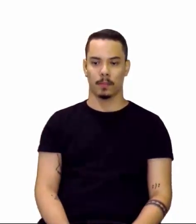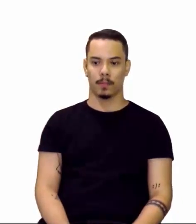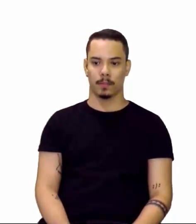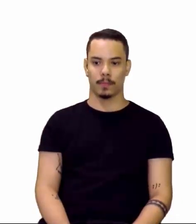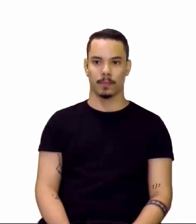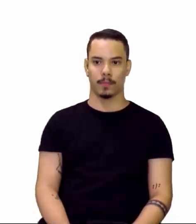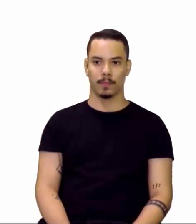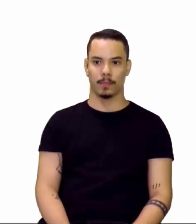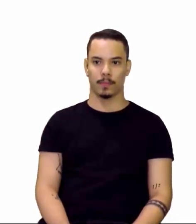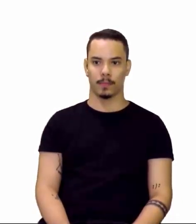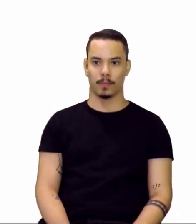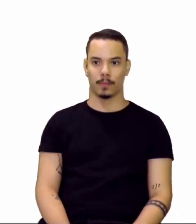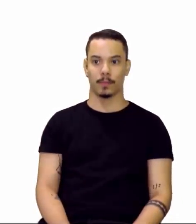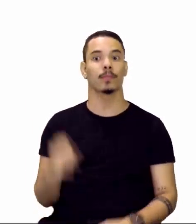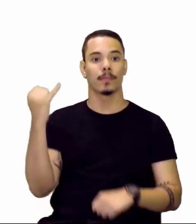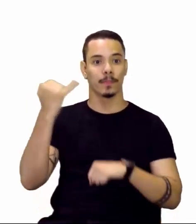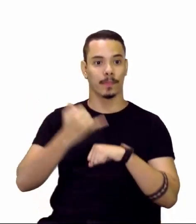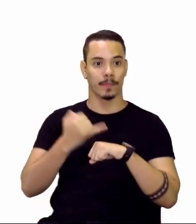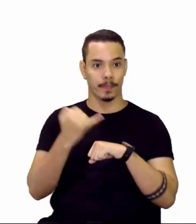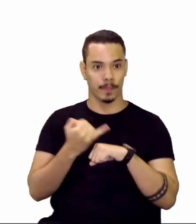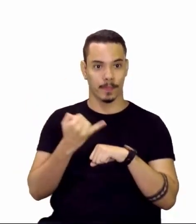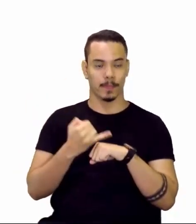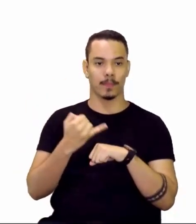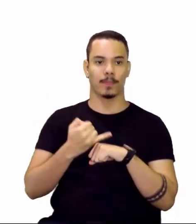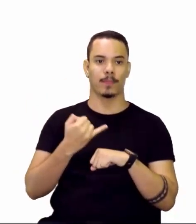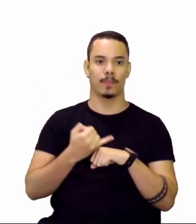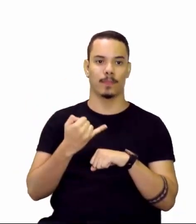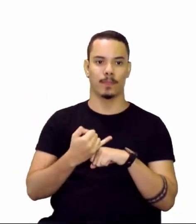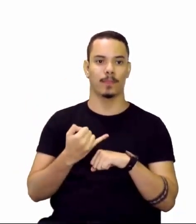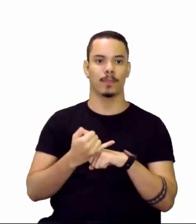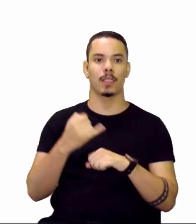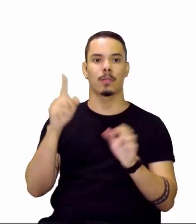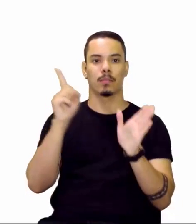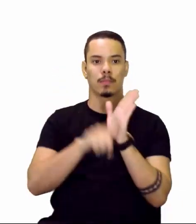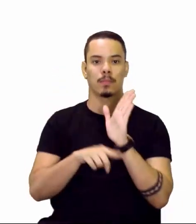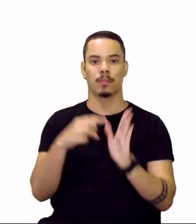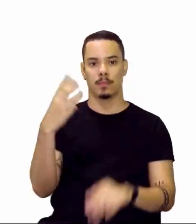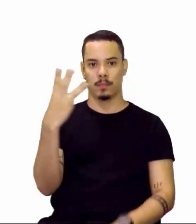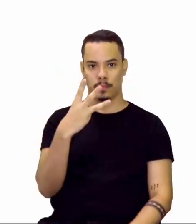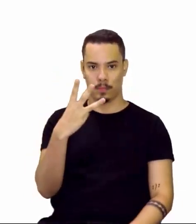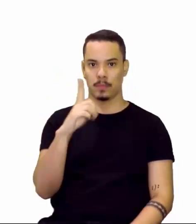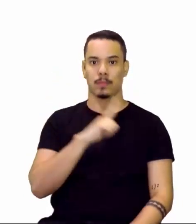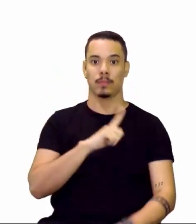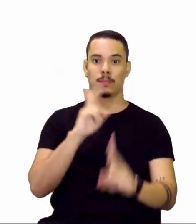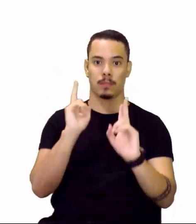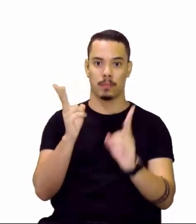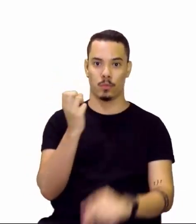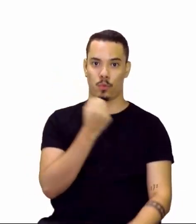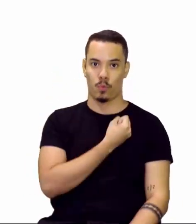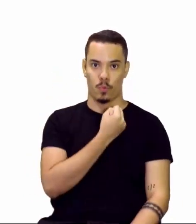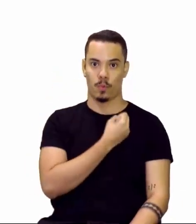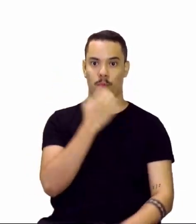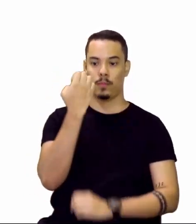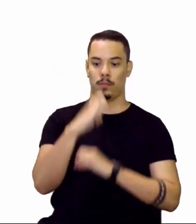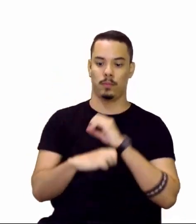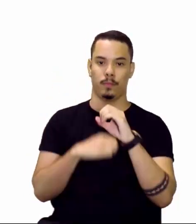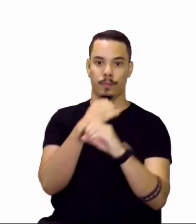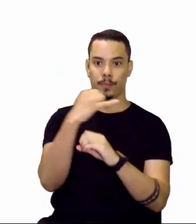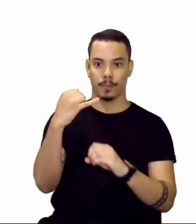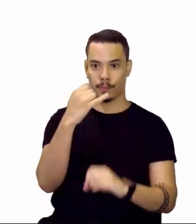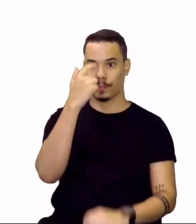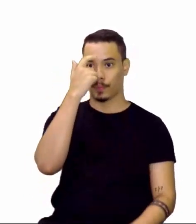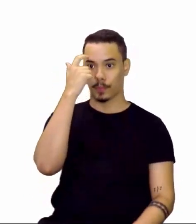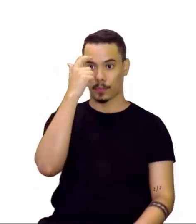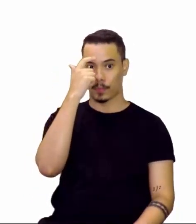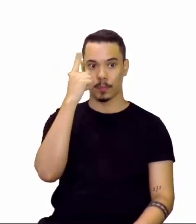O íon de carga menos 3 tem o mesmo número de elétrons que